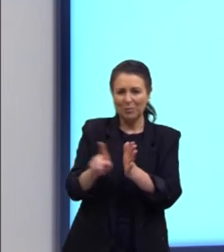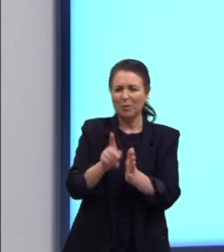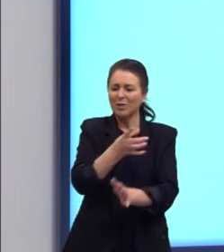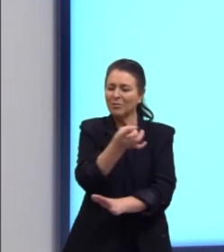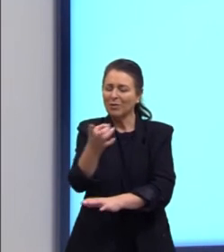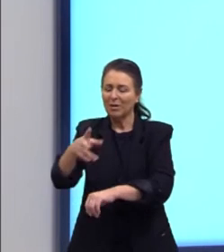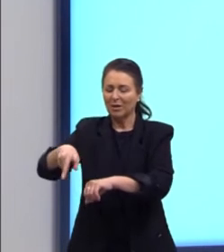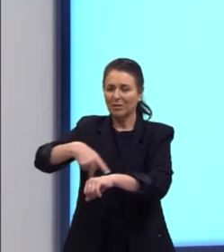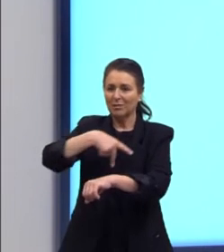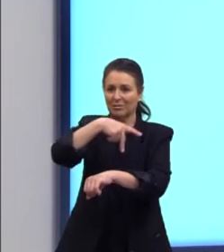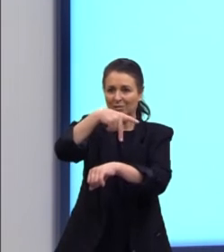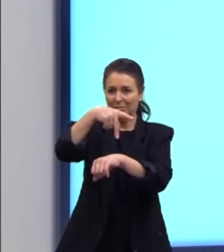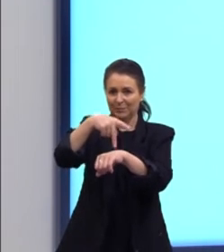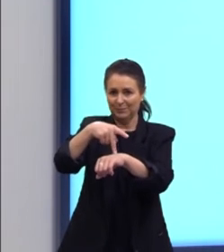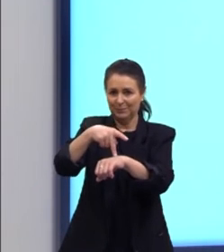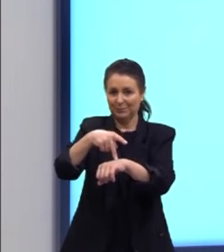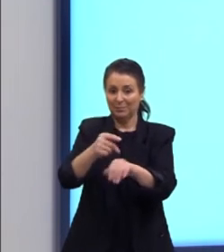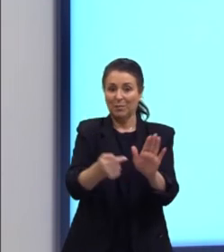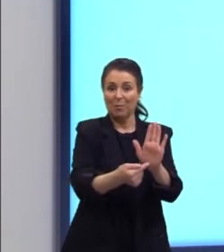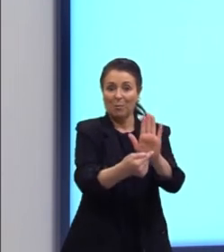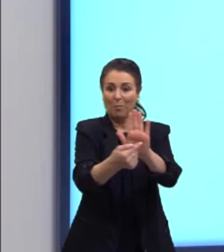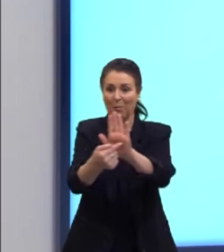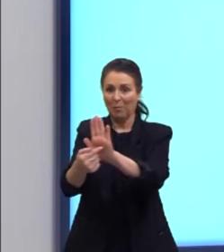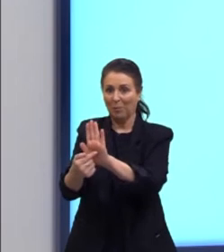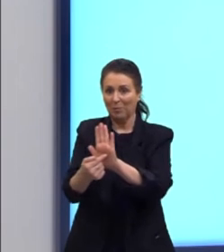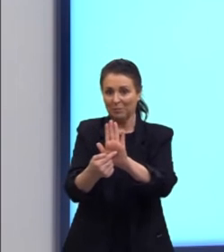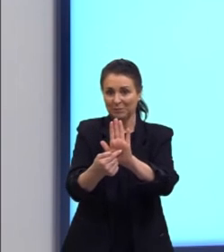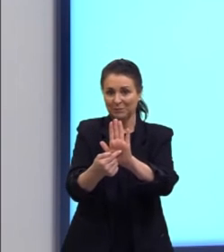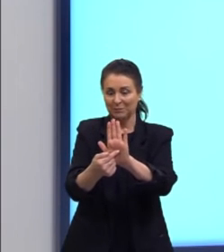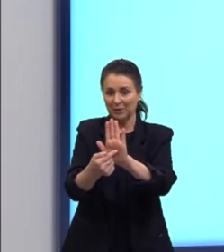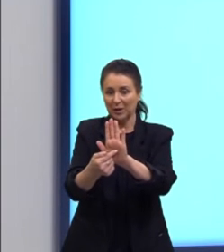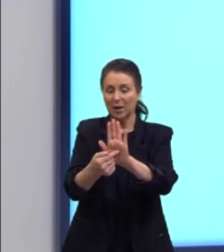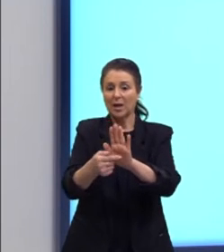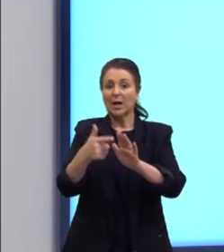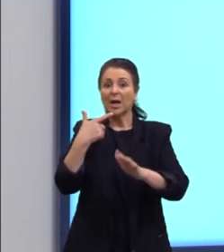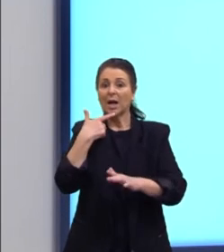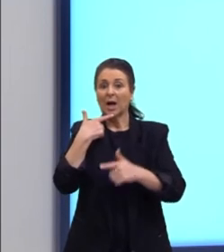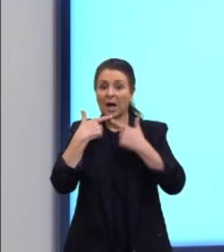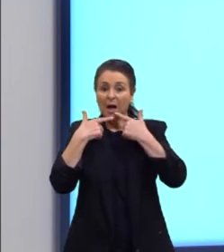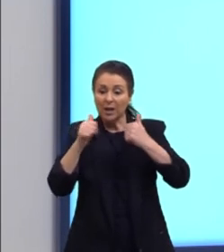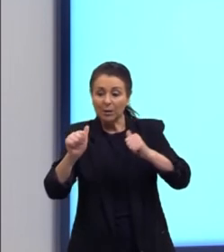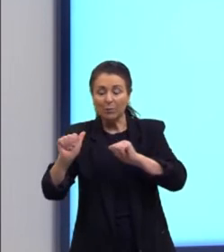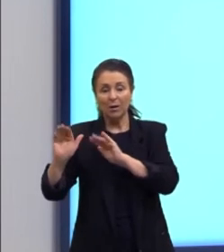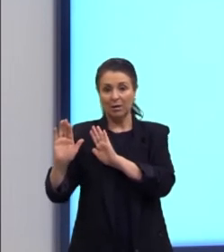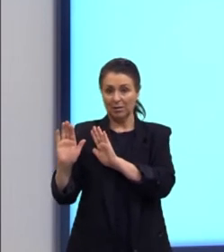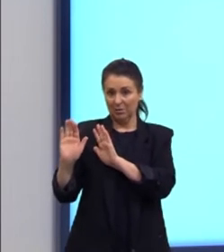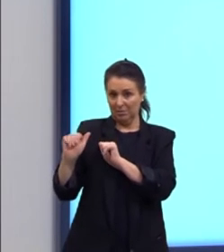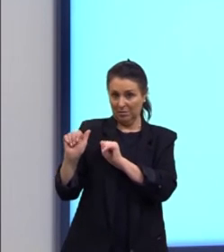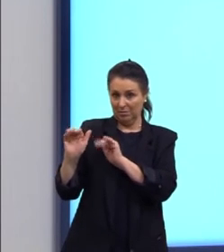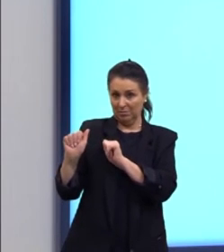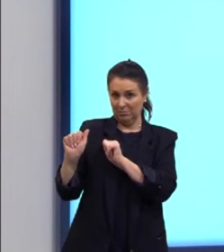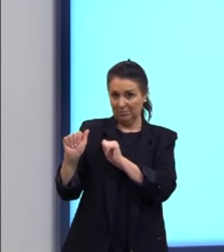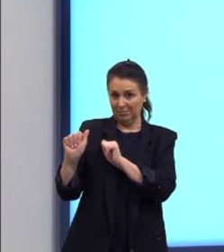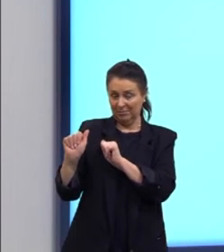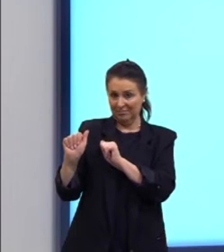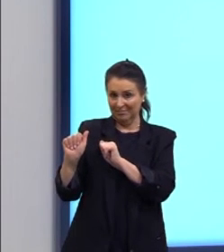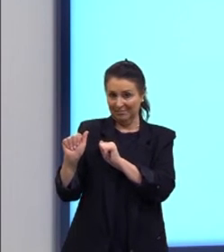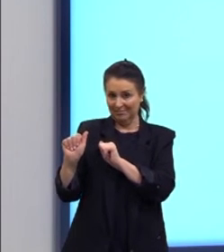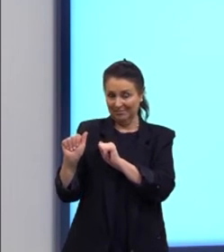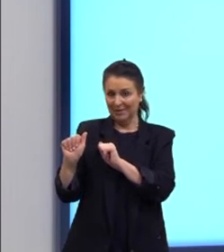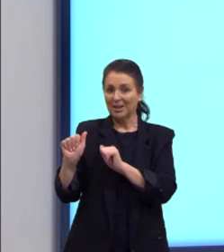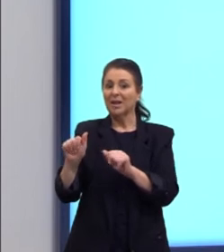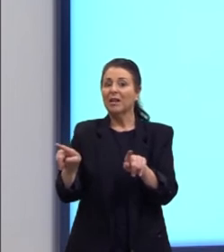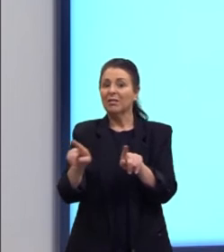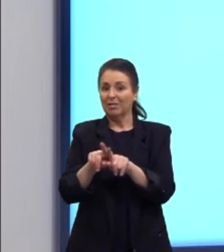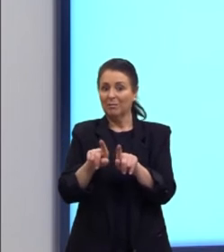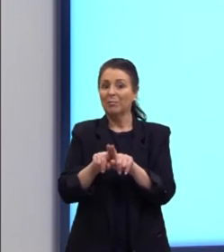Muito bem, para mostrar para vocês que a língua espanhola muitas vezes acaba cobrando essa